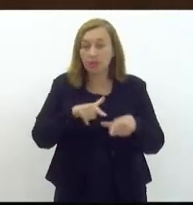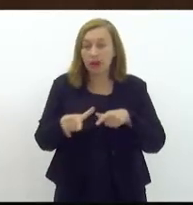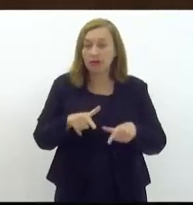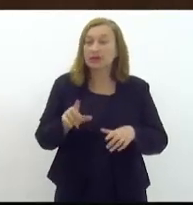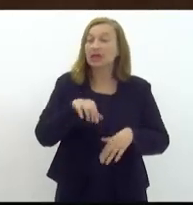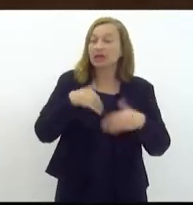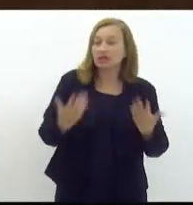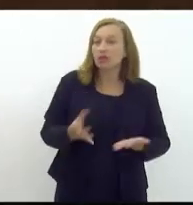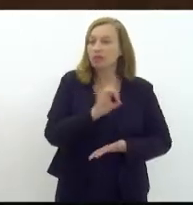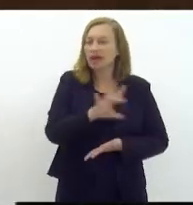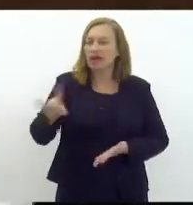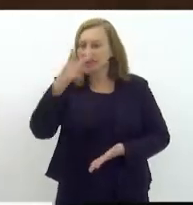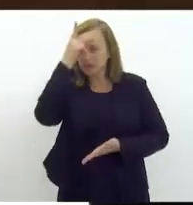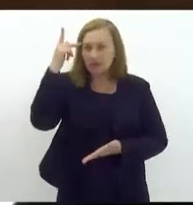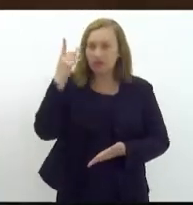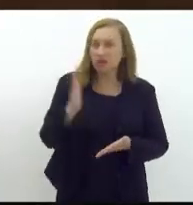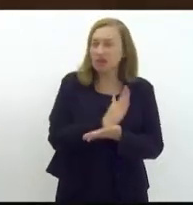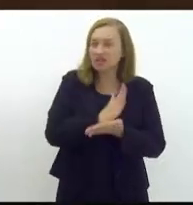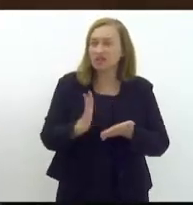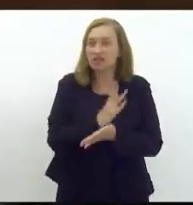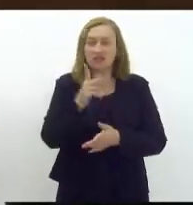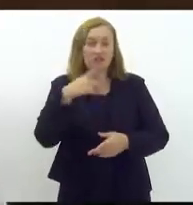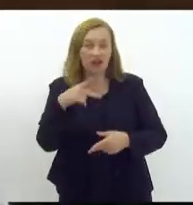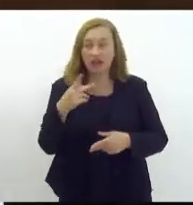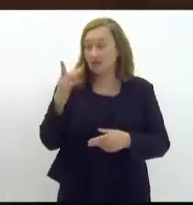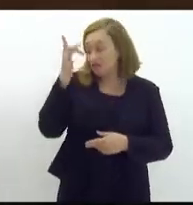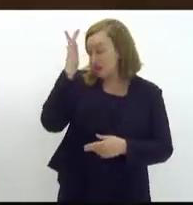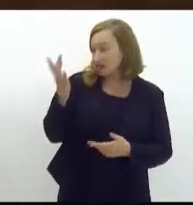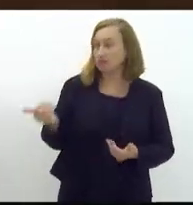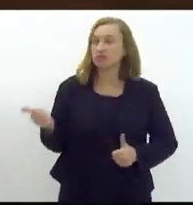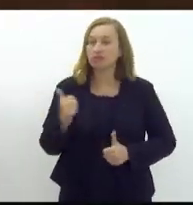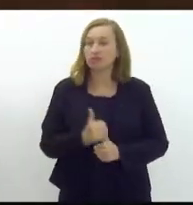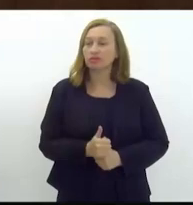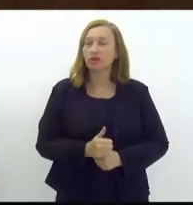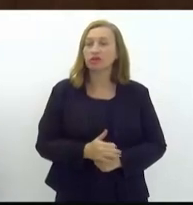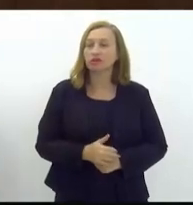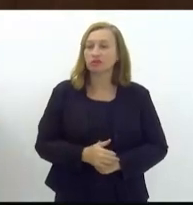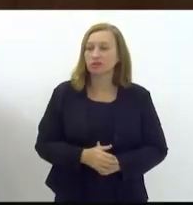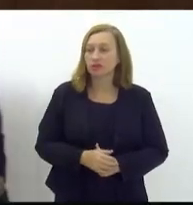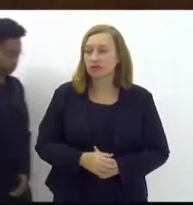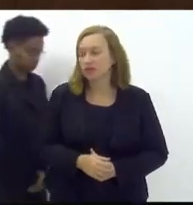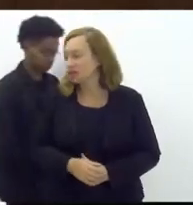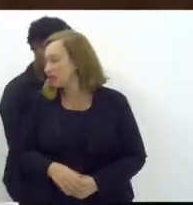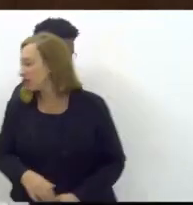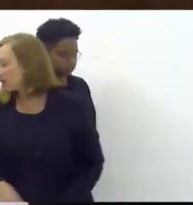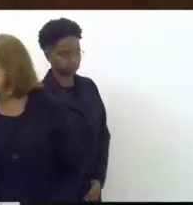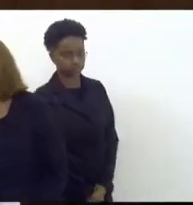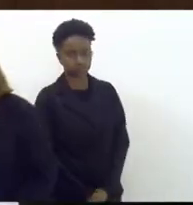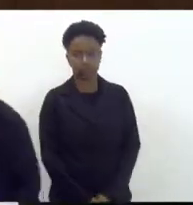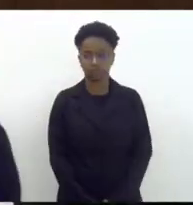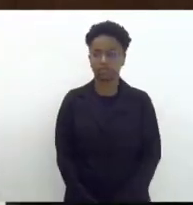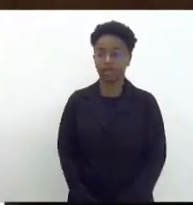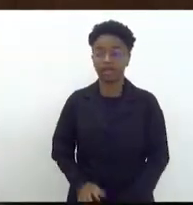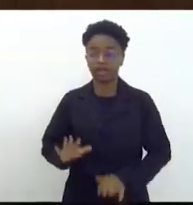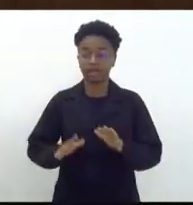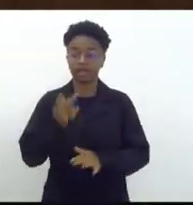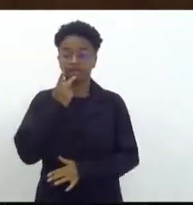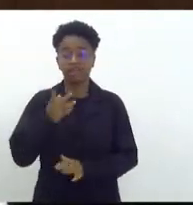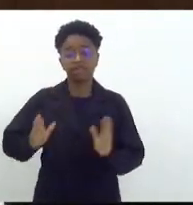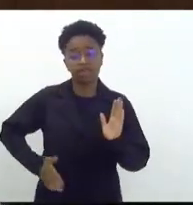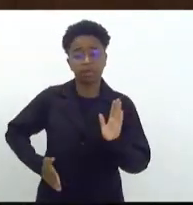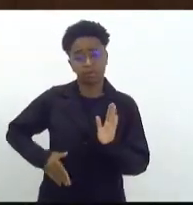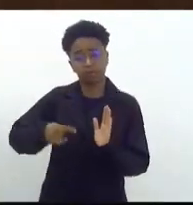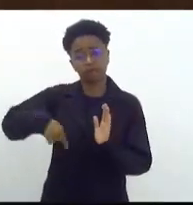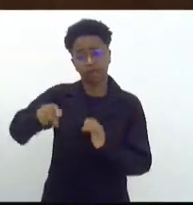aquelas pessoas que muitas vezes fazem um discurso fácil, ah, vagabundo, vai lá trabalhar. Pois bem, a nossa juventude